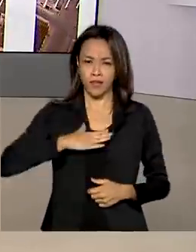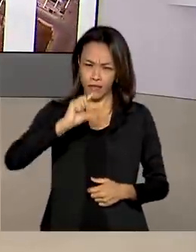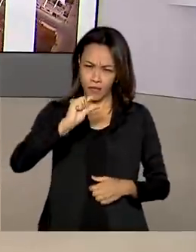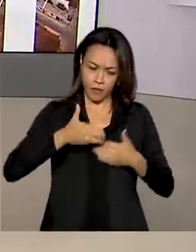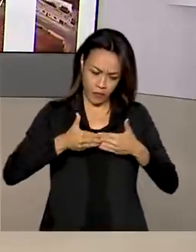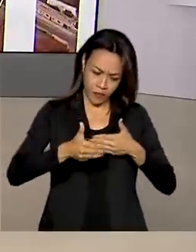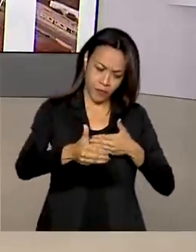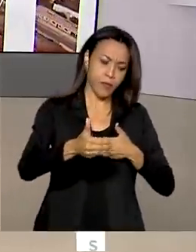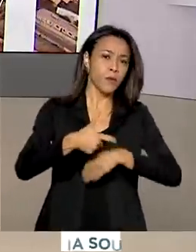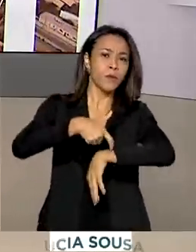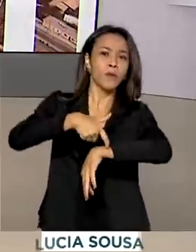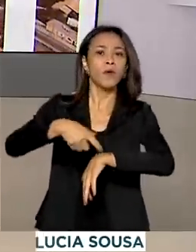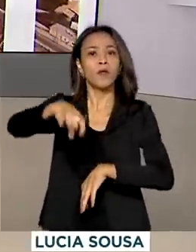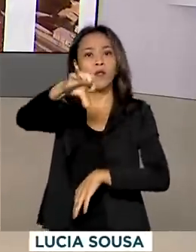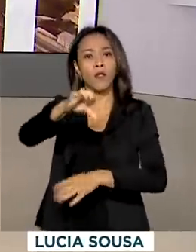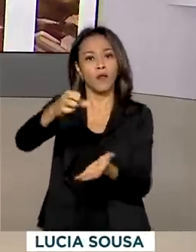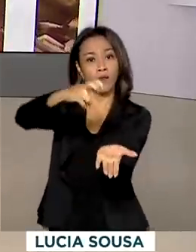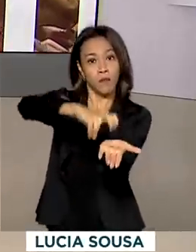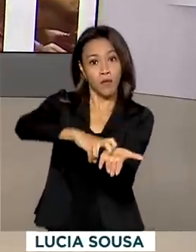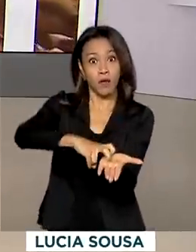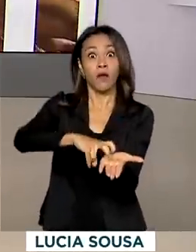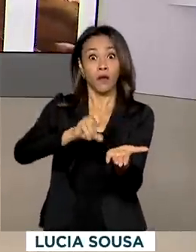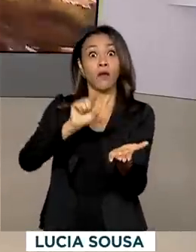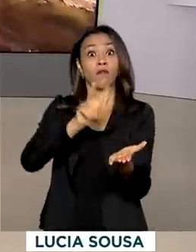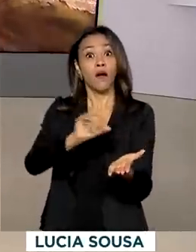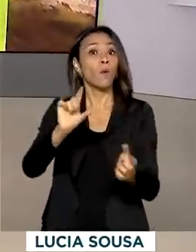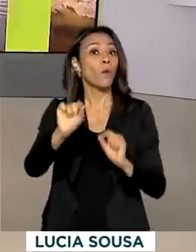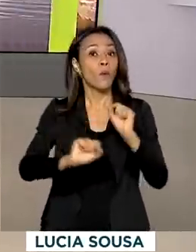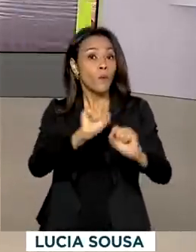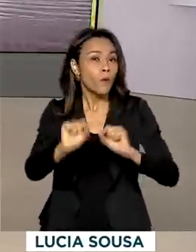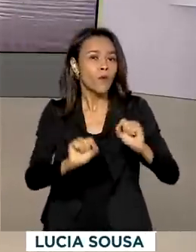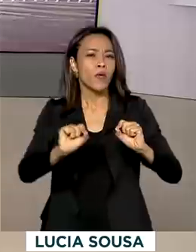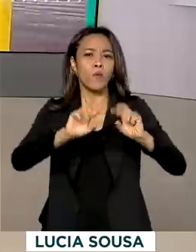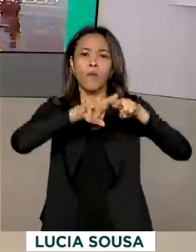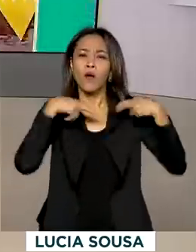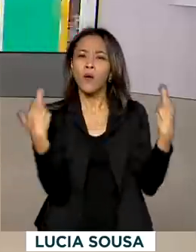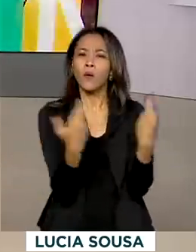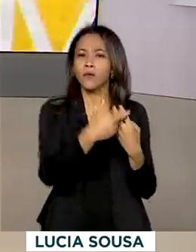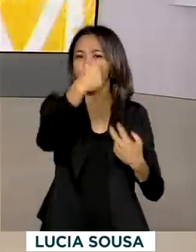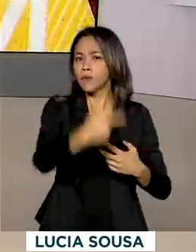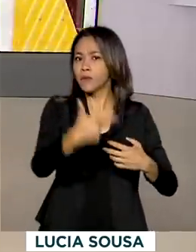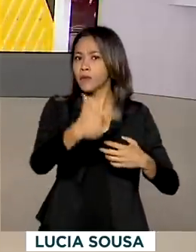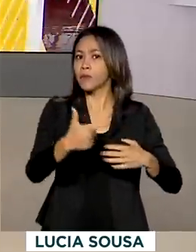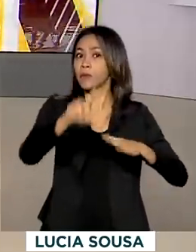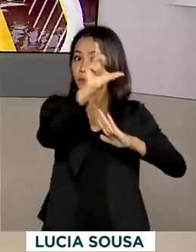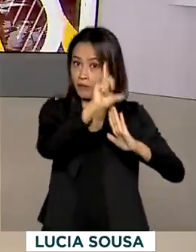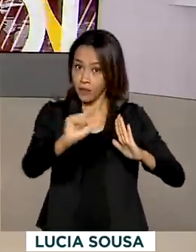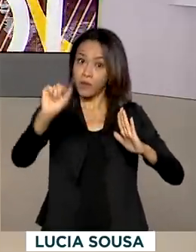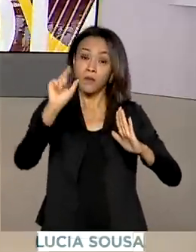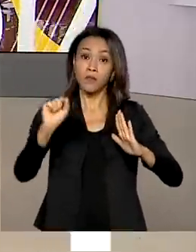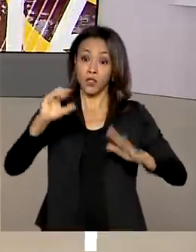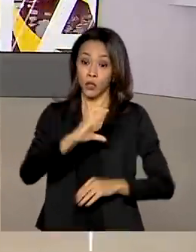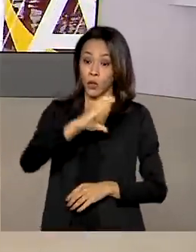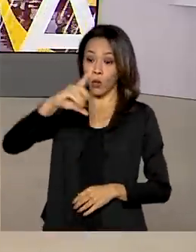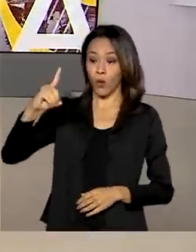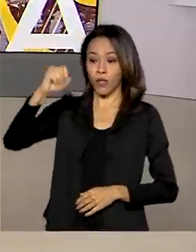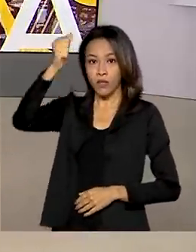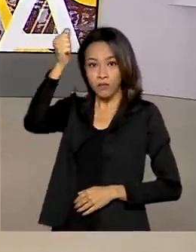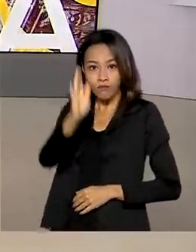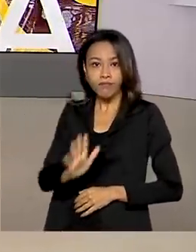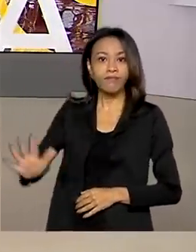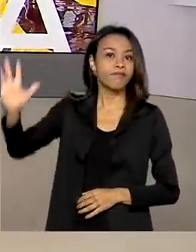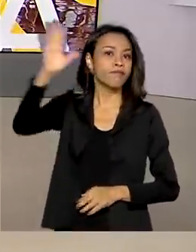a partir das 9 horas da manhã, será realizada no Palácio do Planalto a segunda reunião do Comitê de Coordenação Nacional para